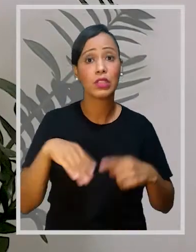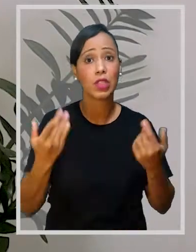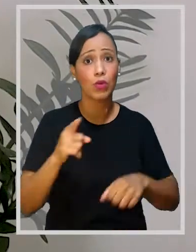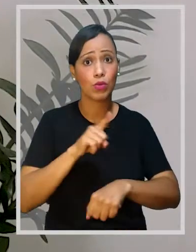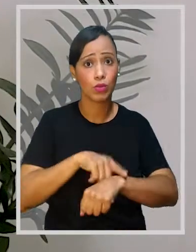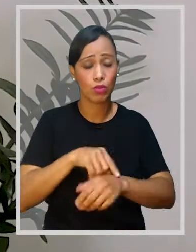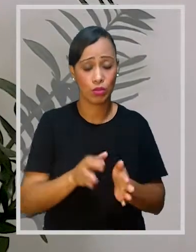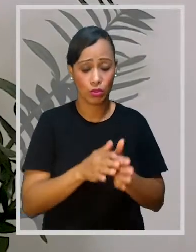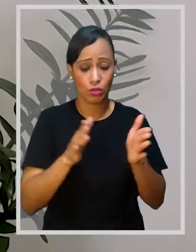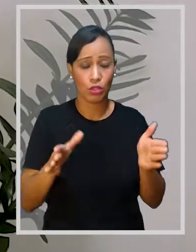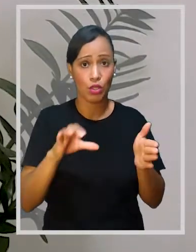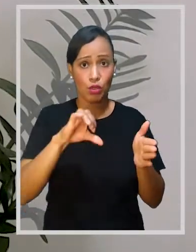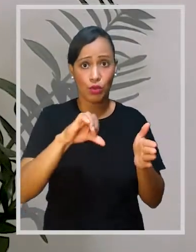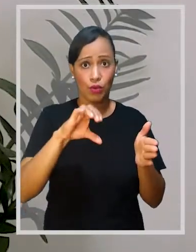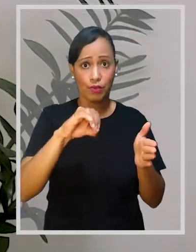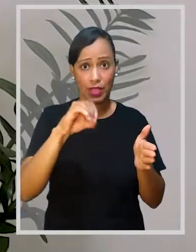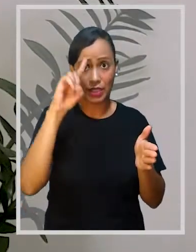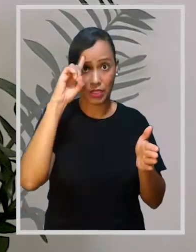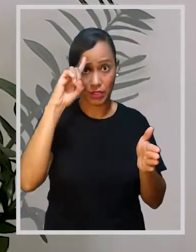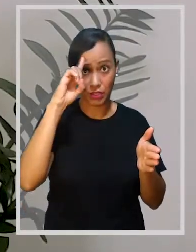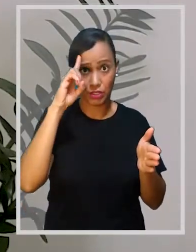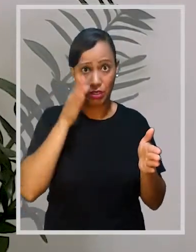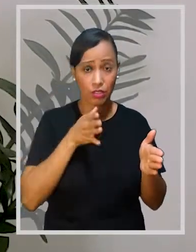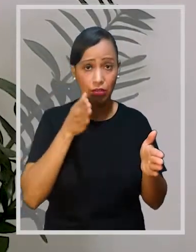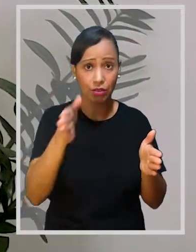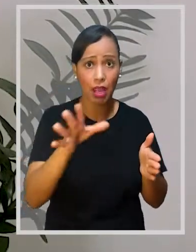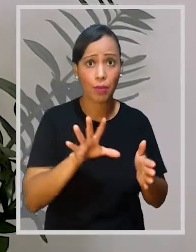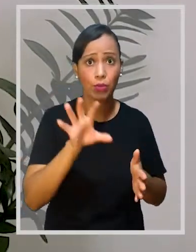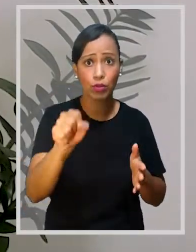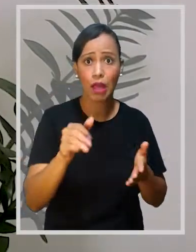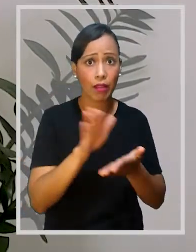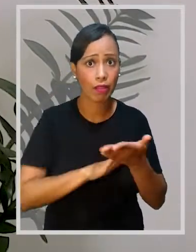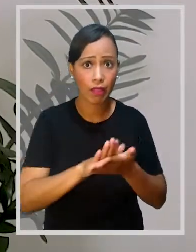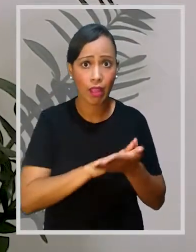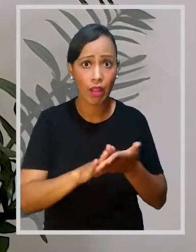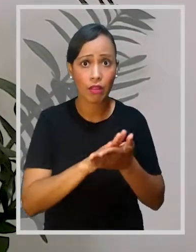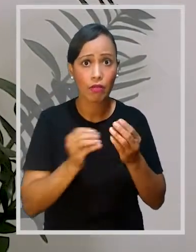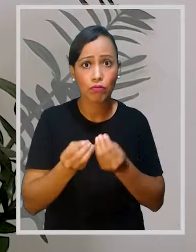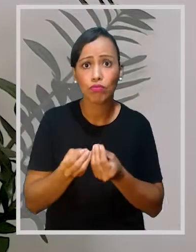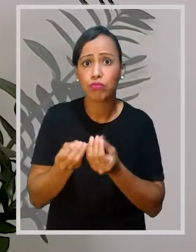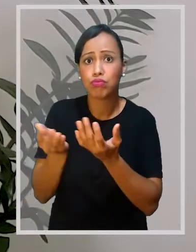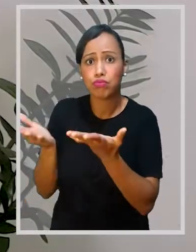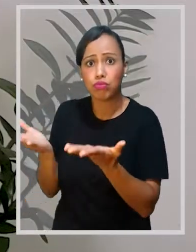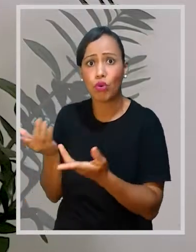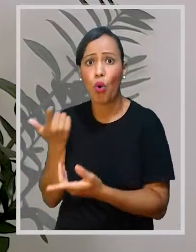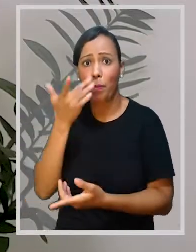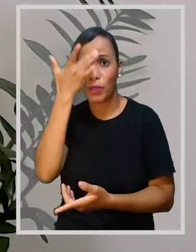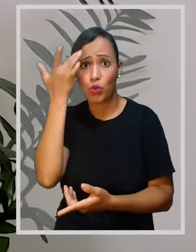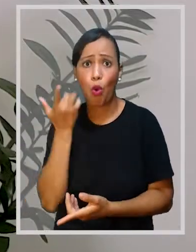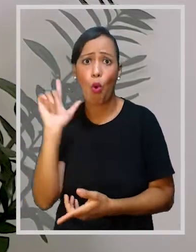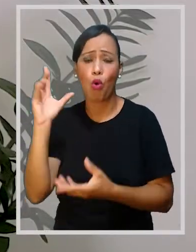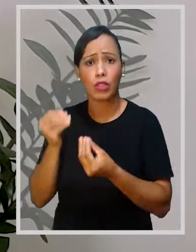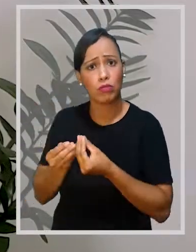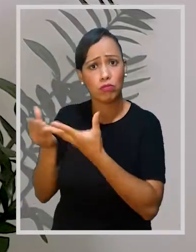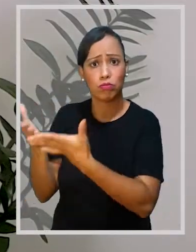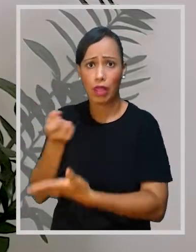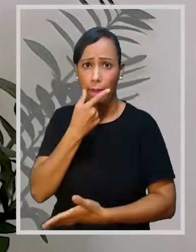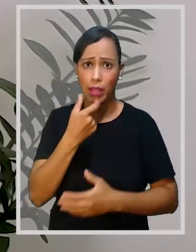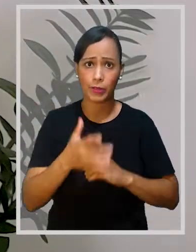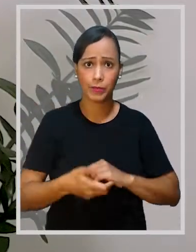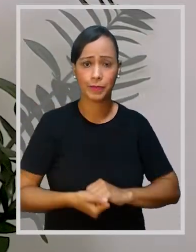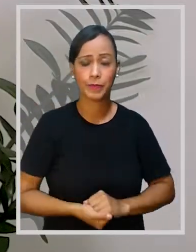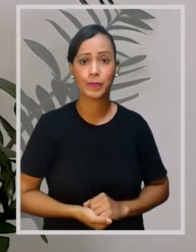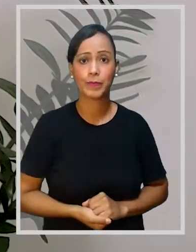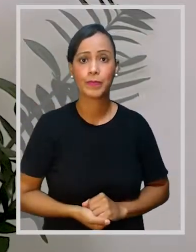pacientes Assim, após 90 dias sem retirada do medicamento As Secretarias de Saúde disponibilizam para